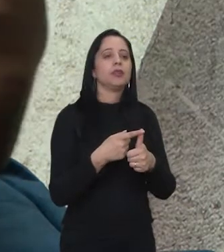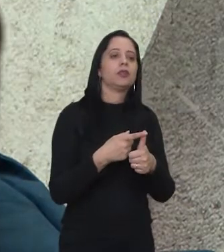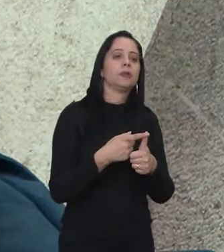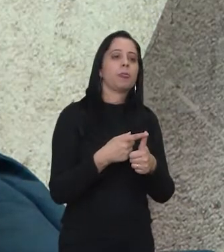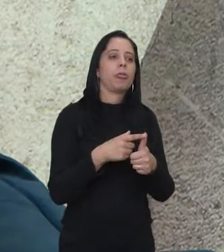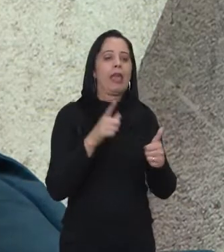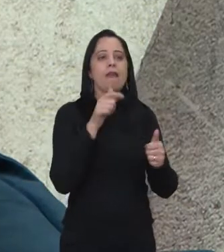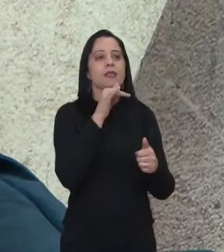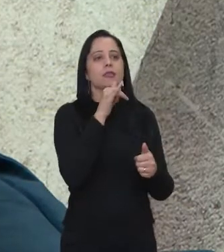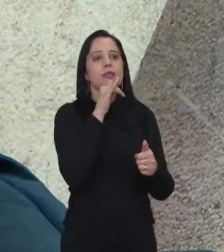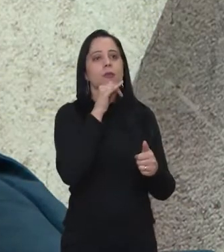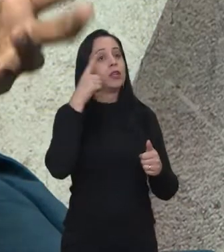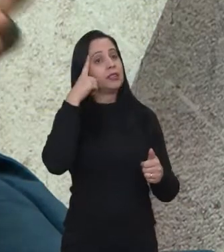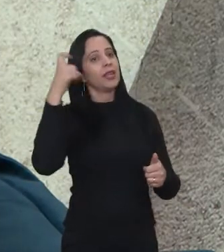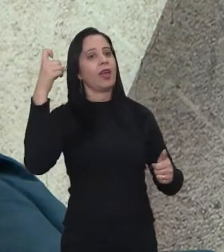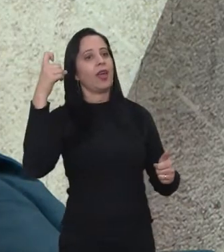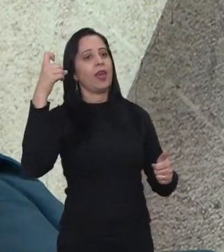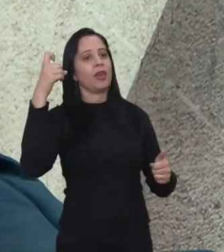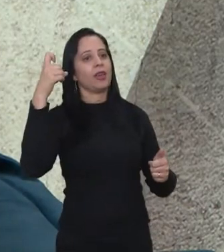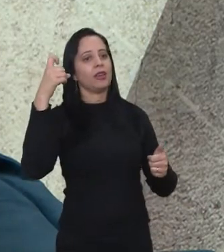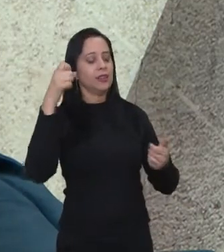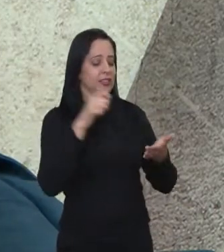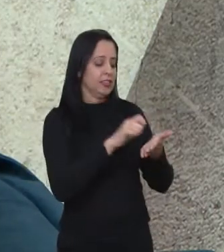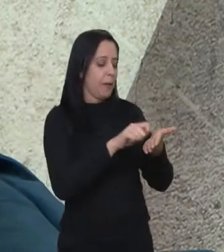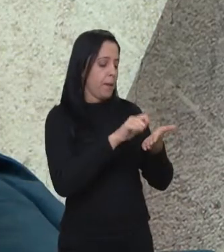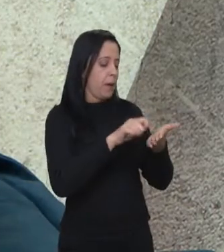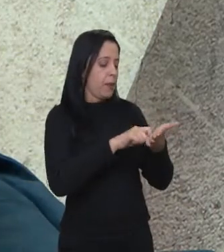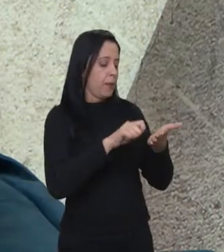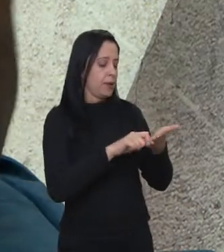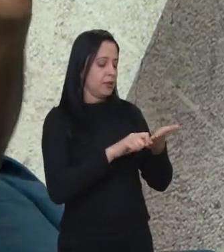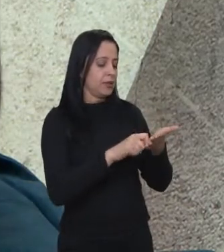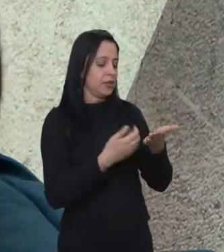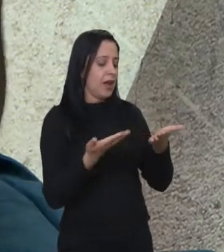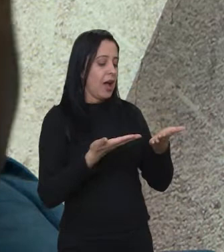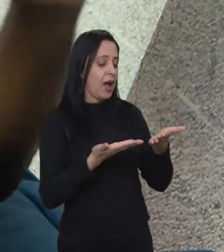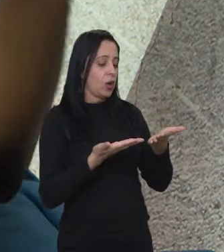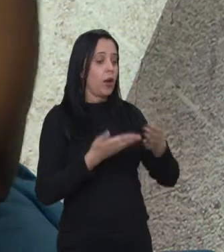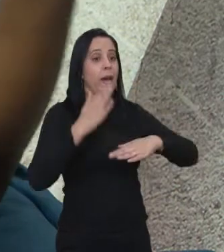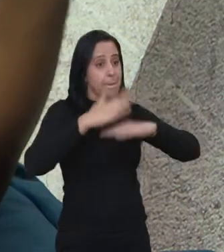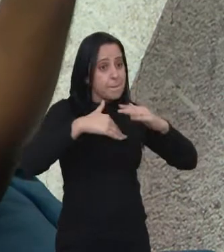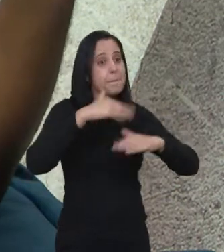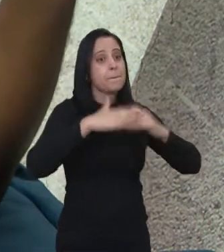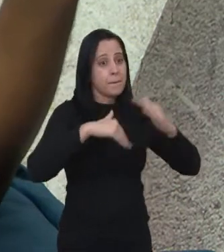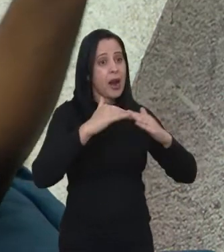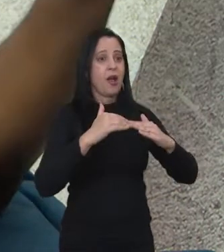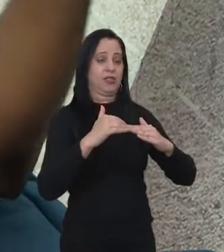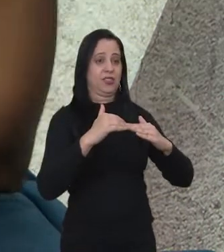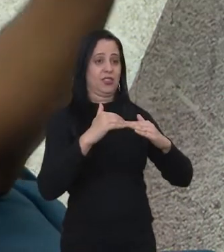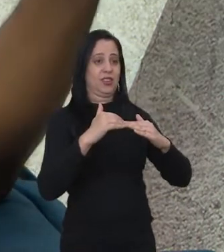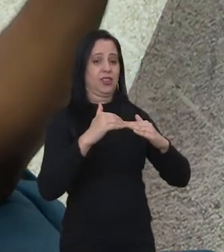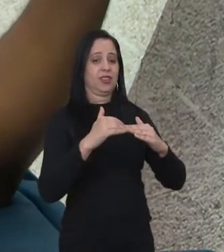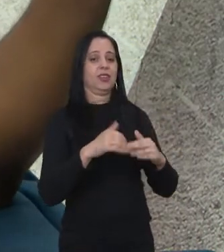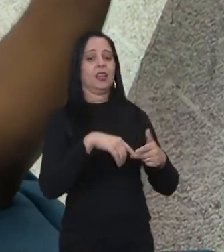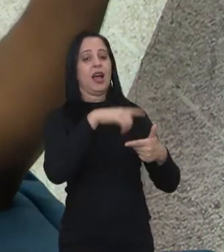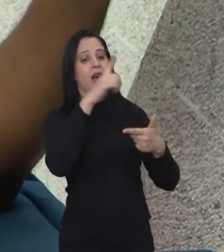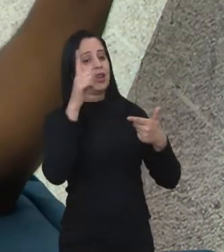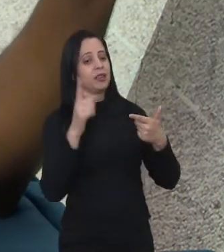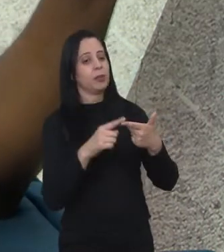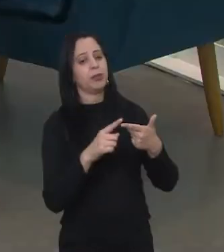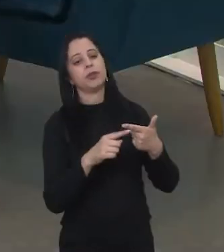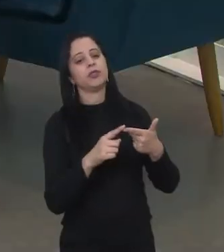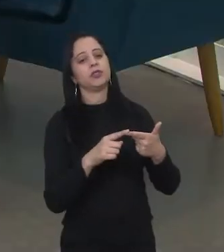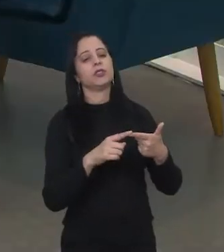programas, né? Ah, tem uma ideia, quero tirar a ideia do papel. Então, nós temos um programa específico para essa turma, que é o Nexus Lab.